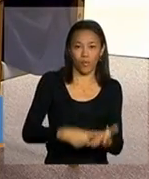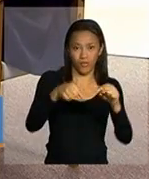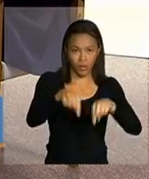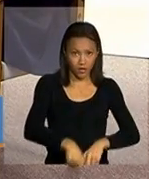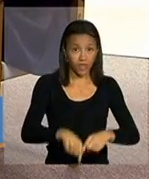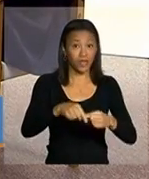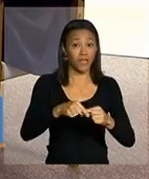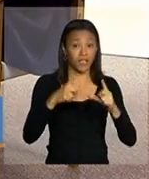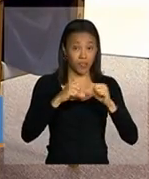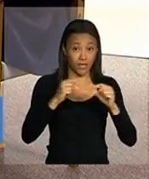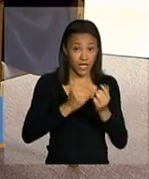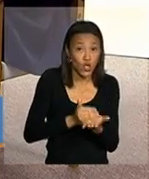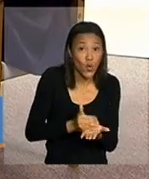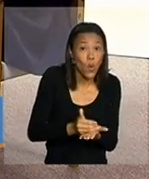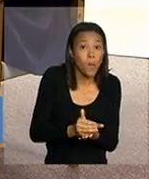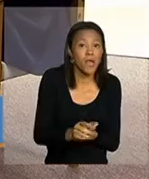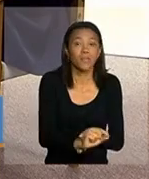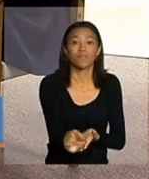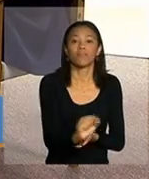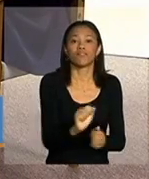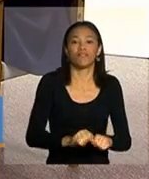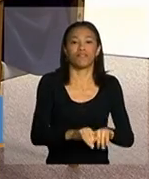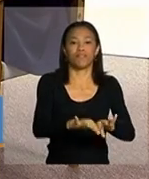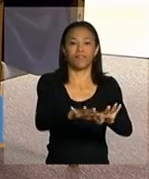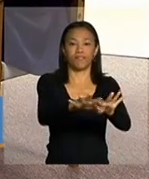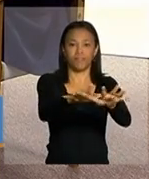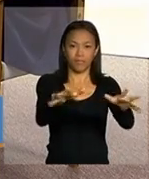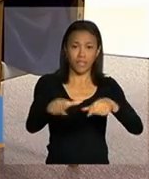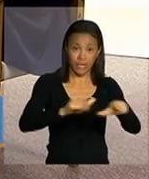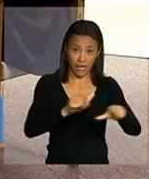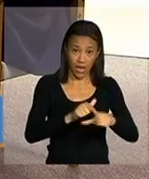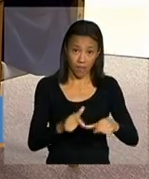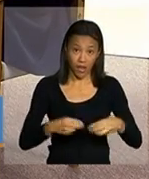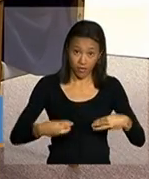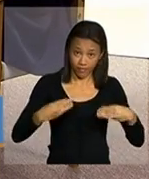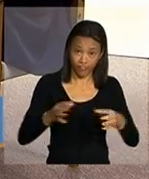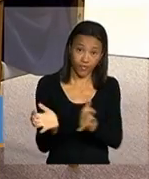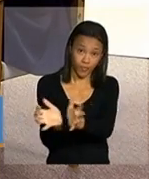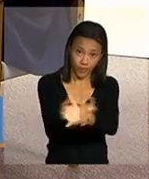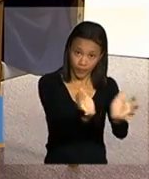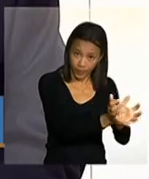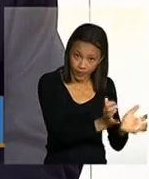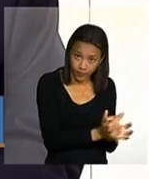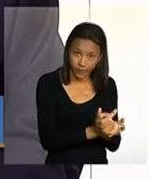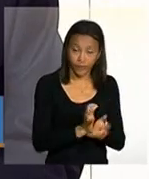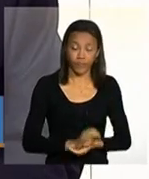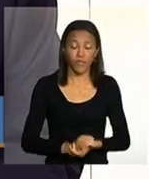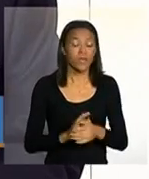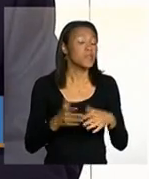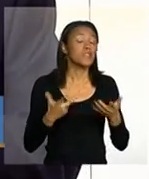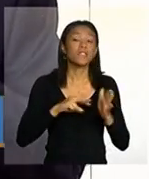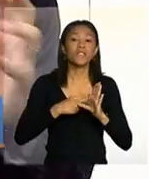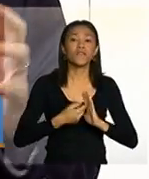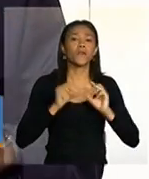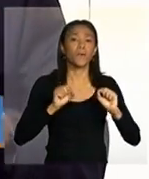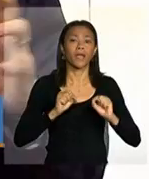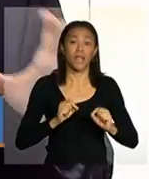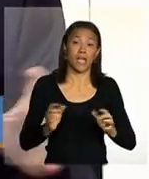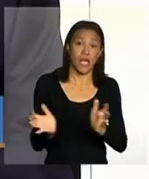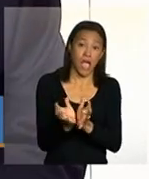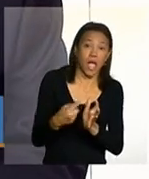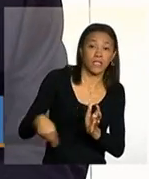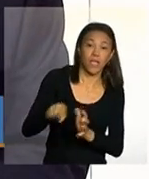com os estados e municípios em prol desta operação intersetorial. E o que é a experiência intersetorial? Significa que as áreas